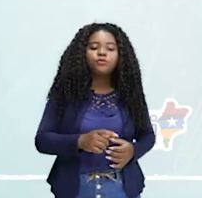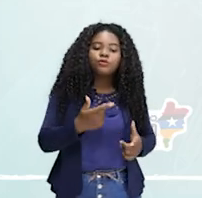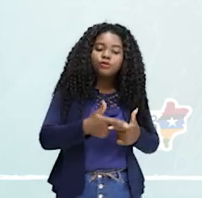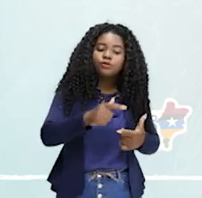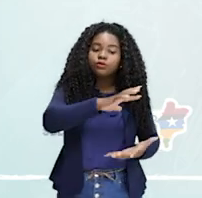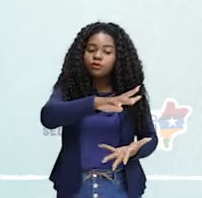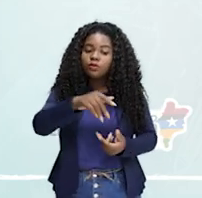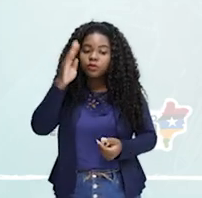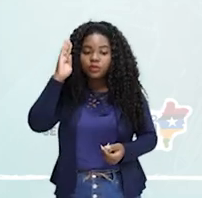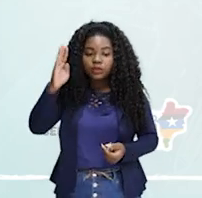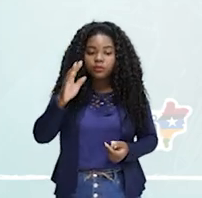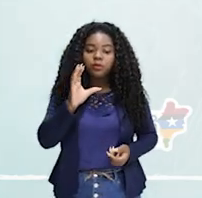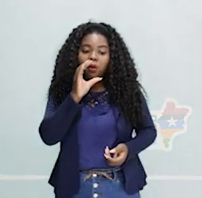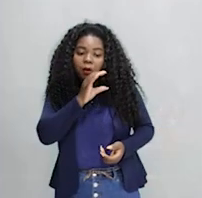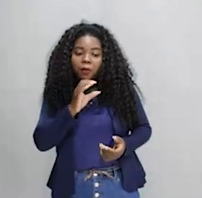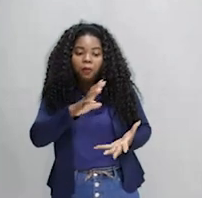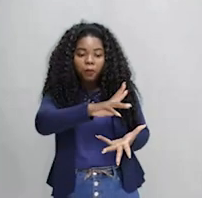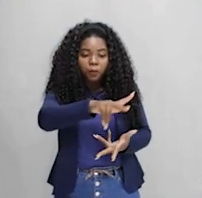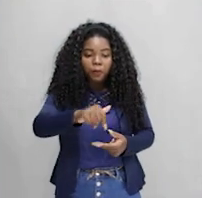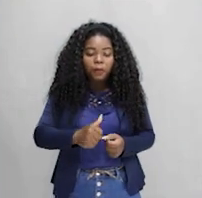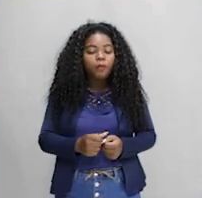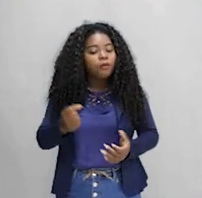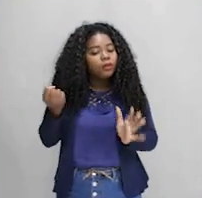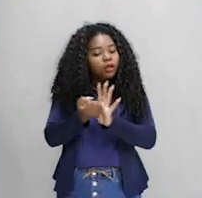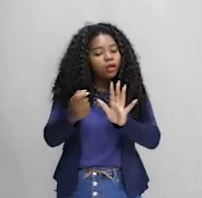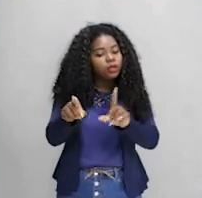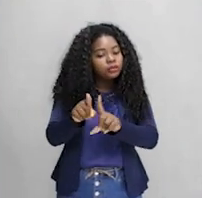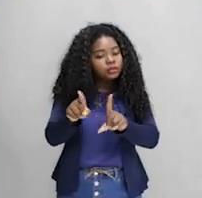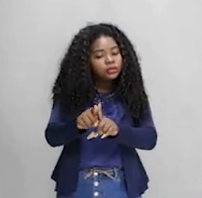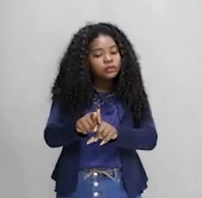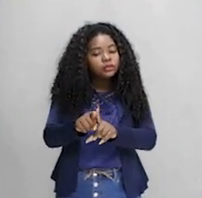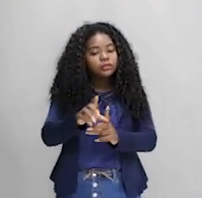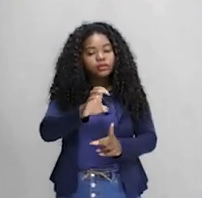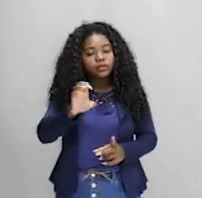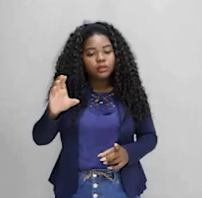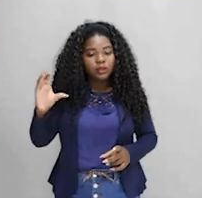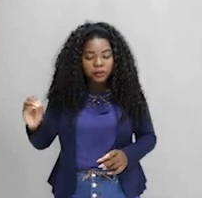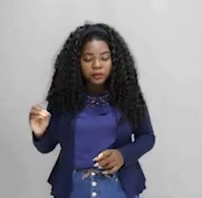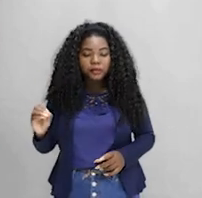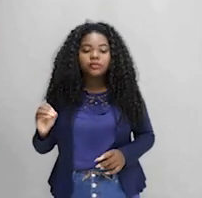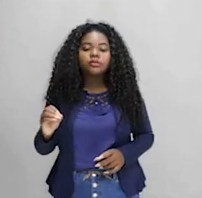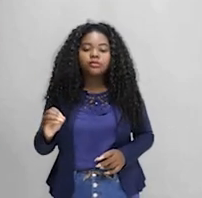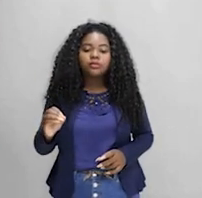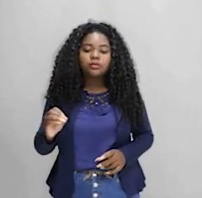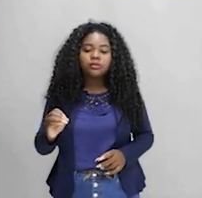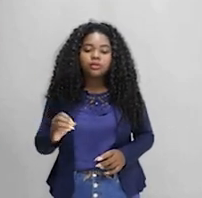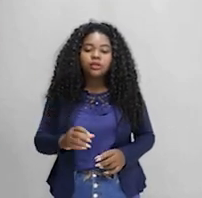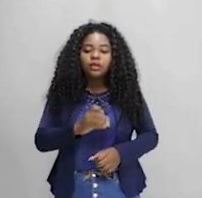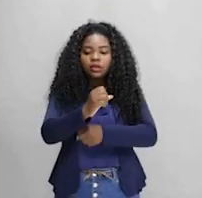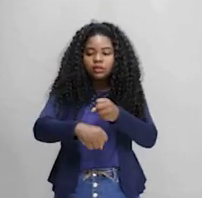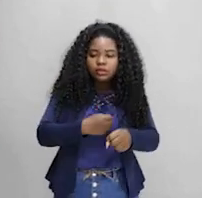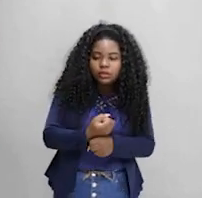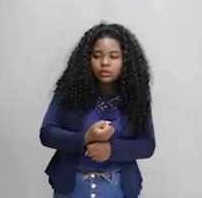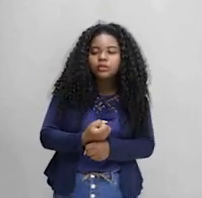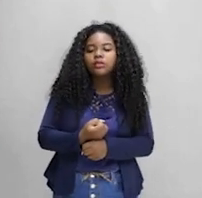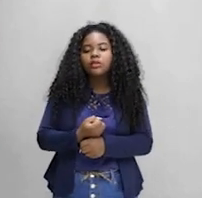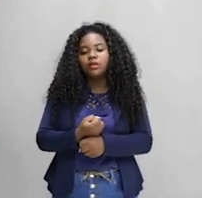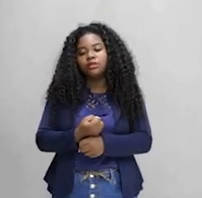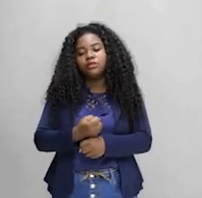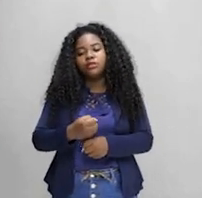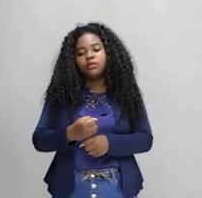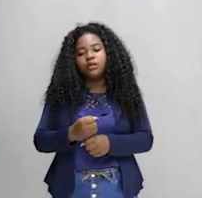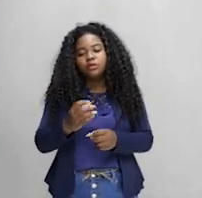o aquecimento global. Foi marcado também na ECO 92, que a cada dez anos, esses países se reuniriam novamente para discutir os